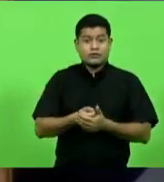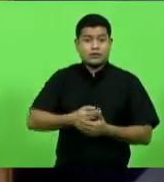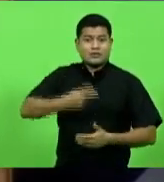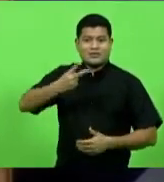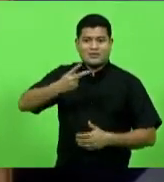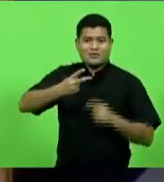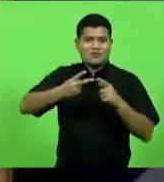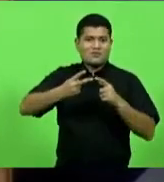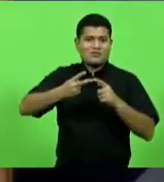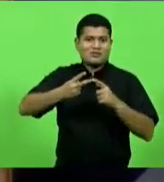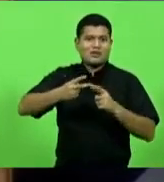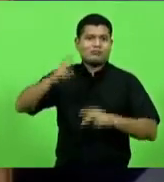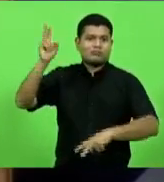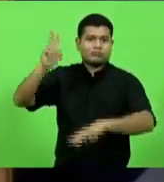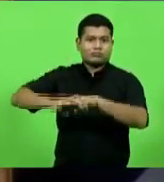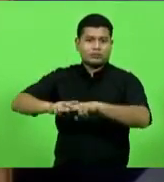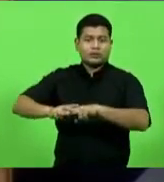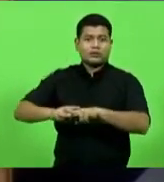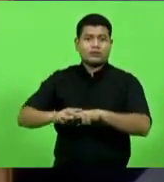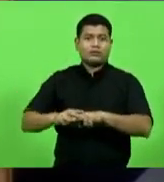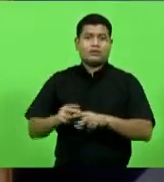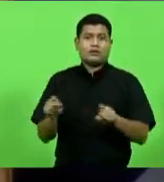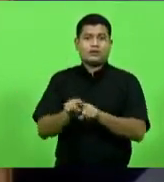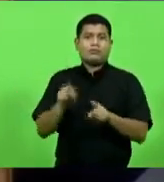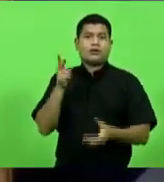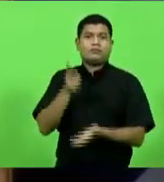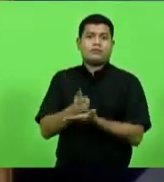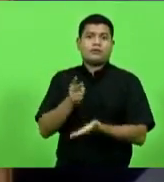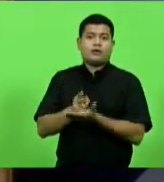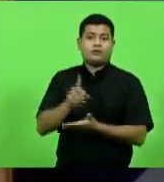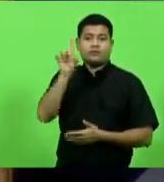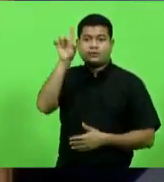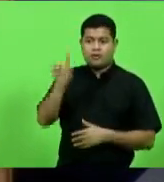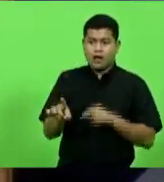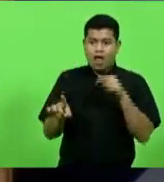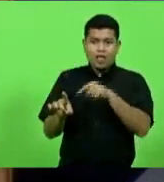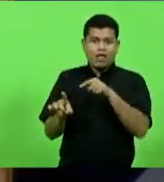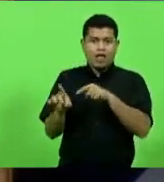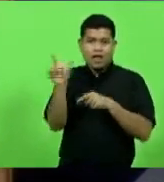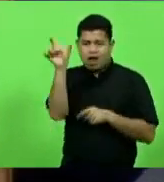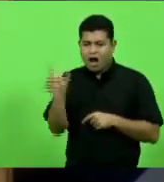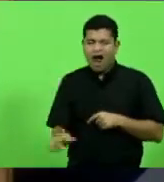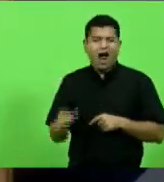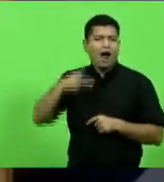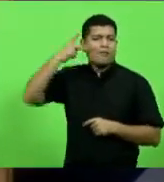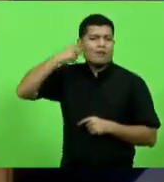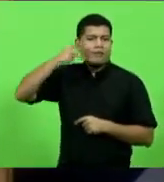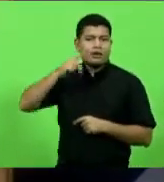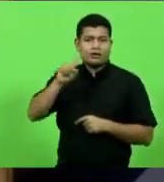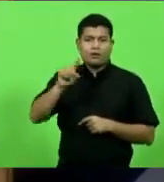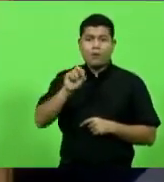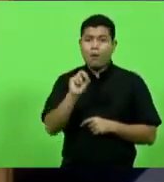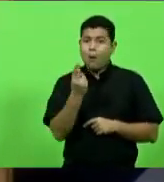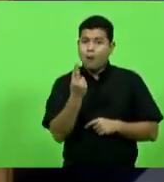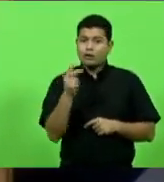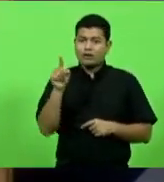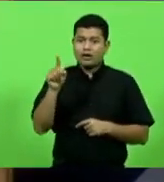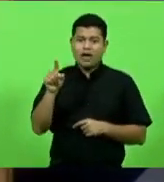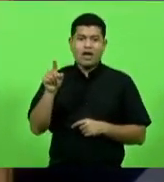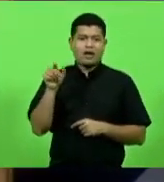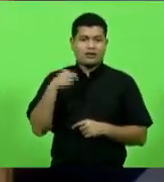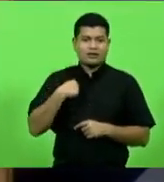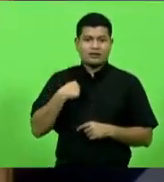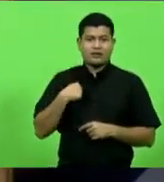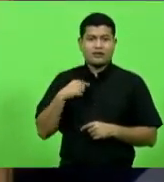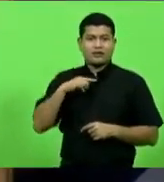e preservar os direitos não de um parlamentar ou que a imunidade parlamentar dá